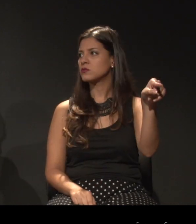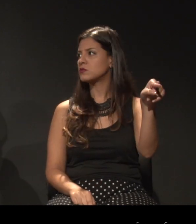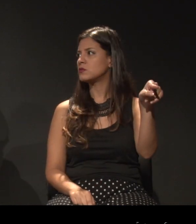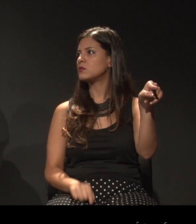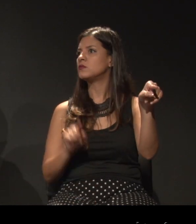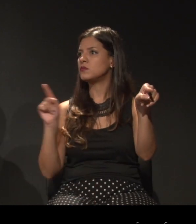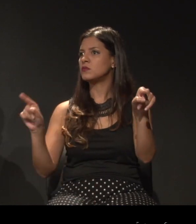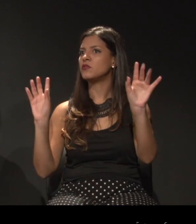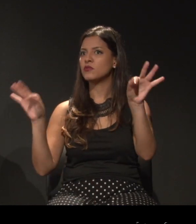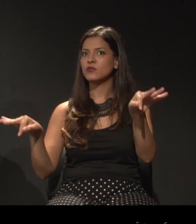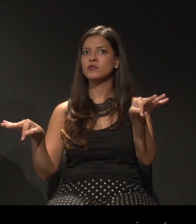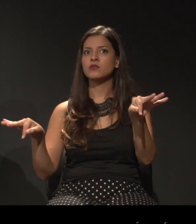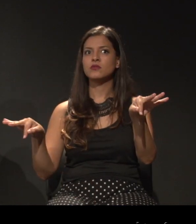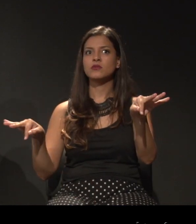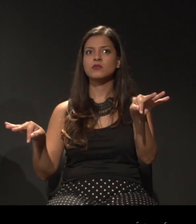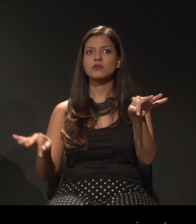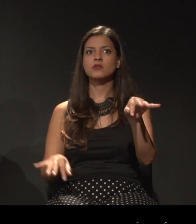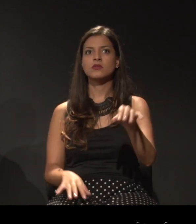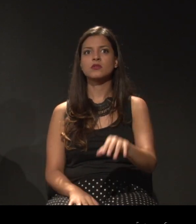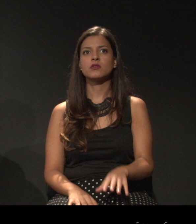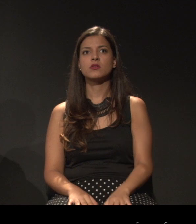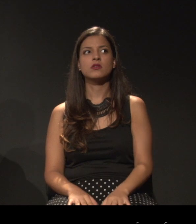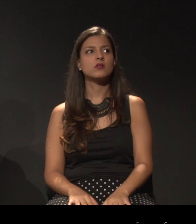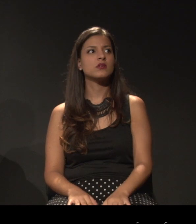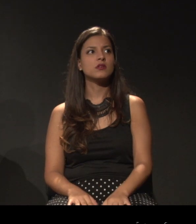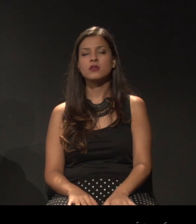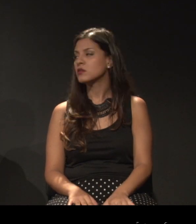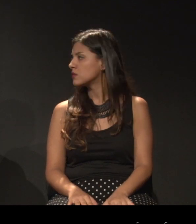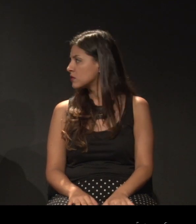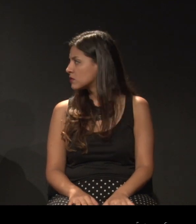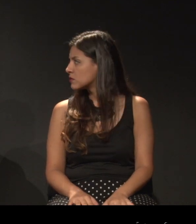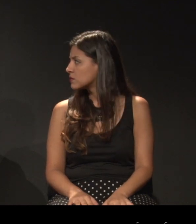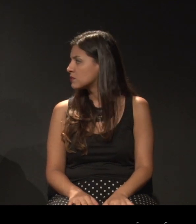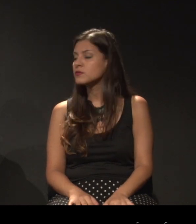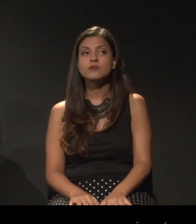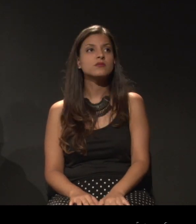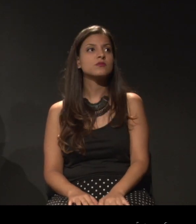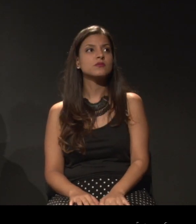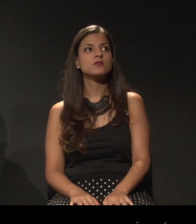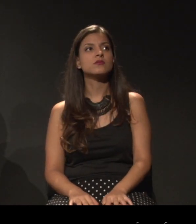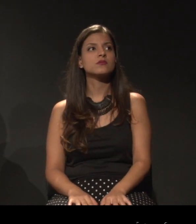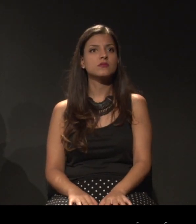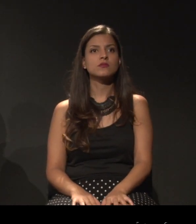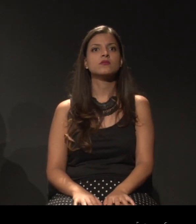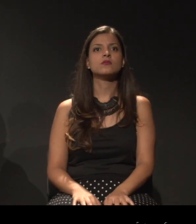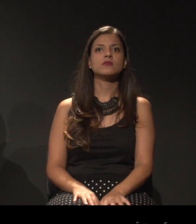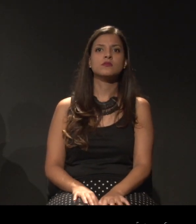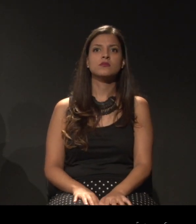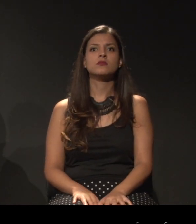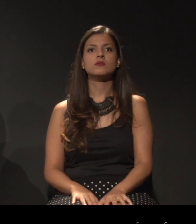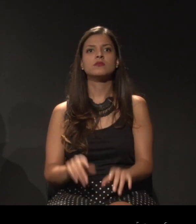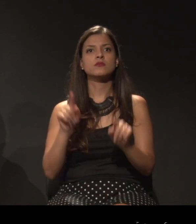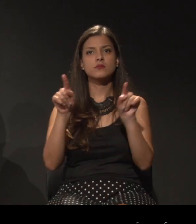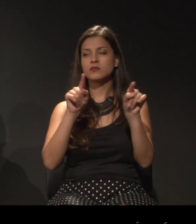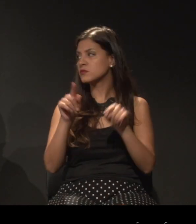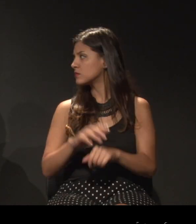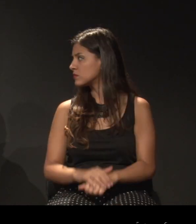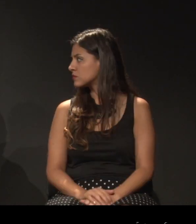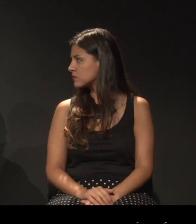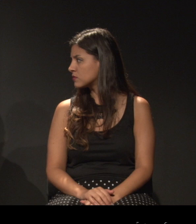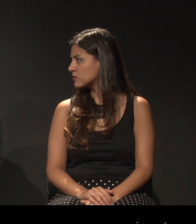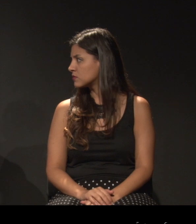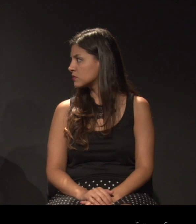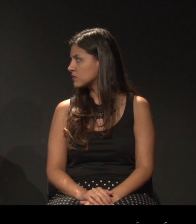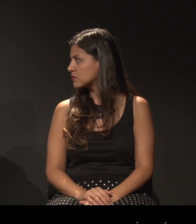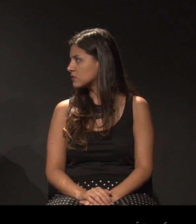Só para a gente fechar. Acho que estou baixando meu microfone aqui. agora foi. Oi? Duas? Ok. Então, vamos